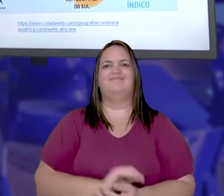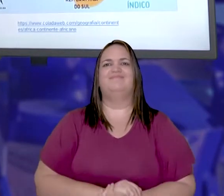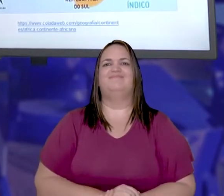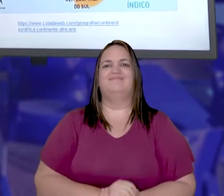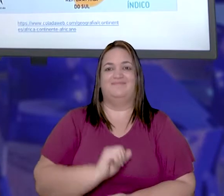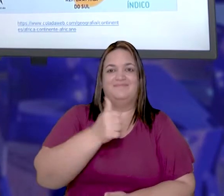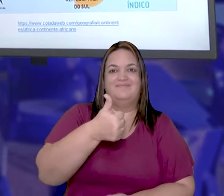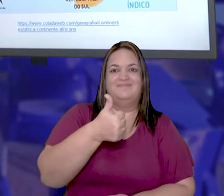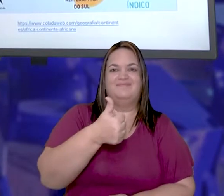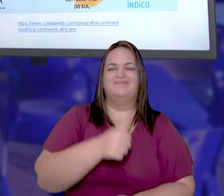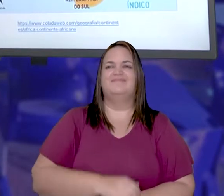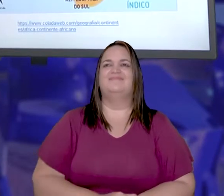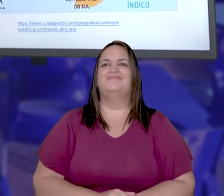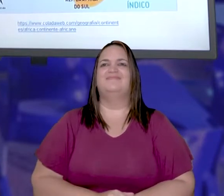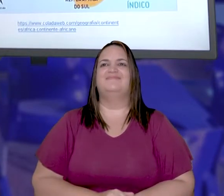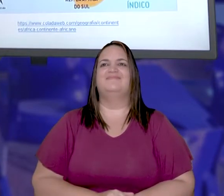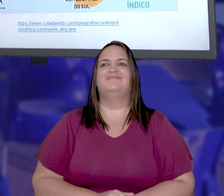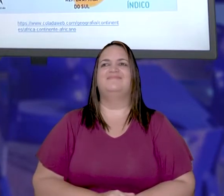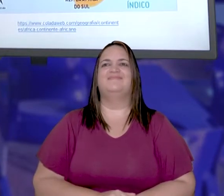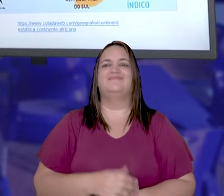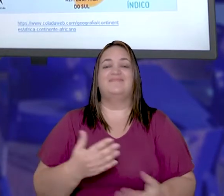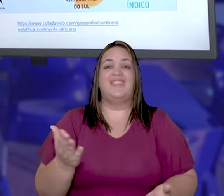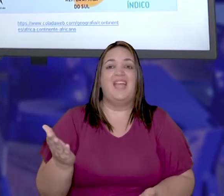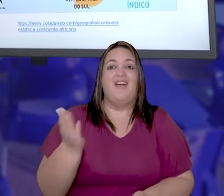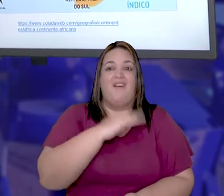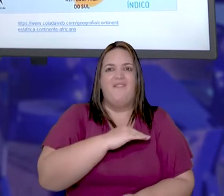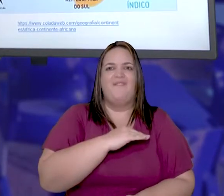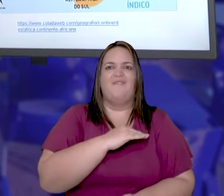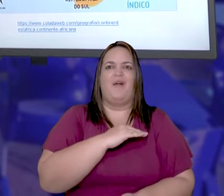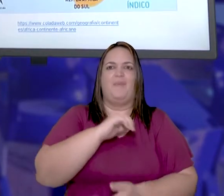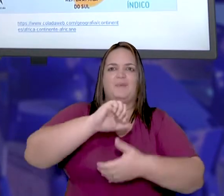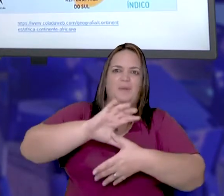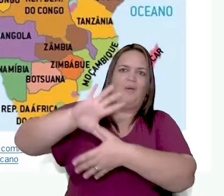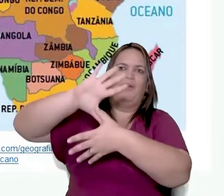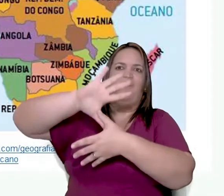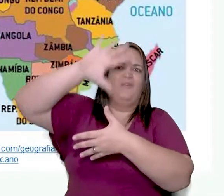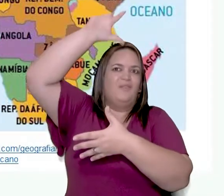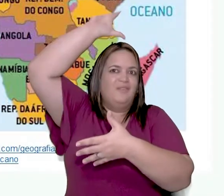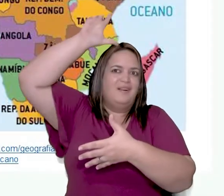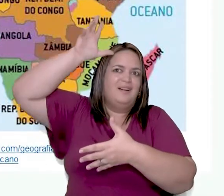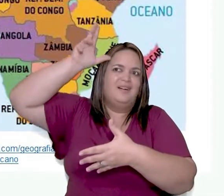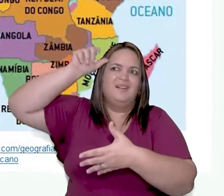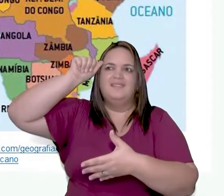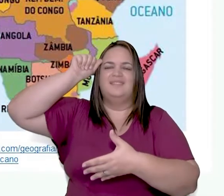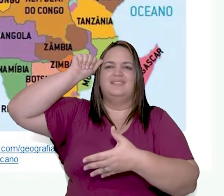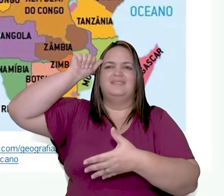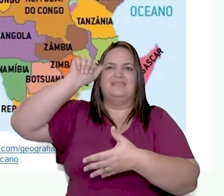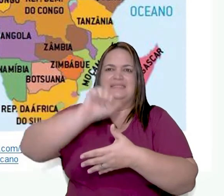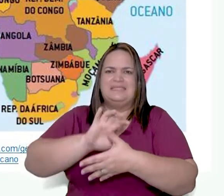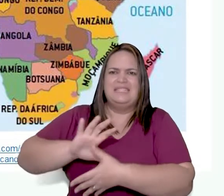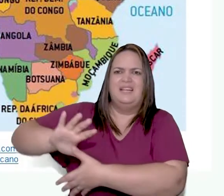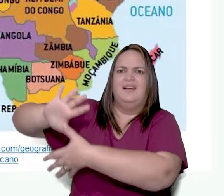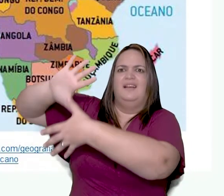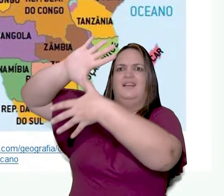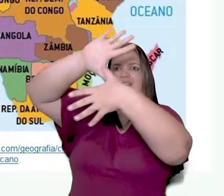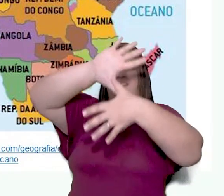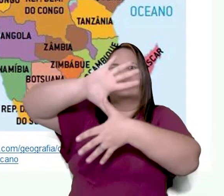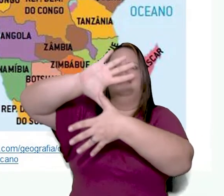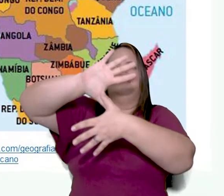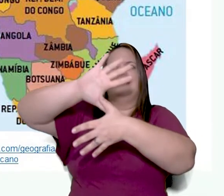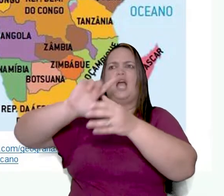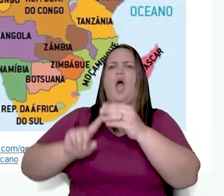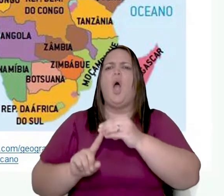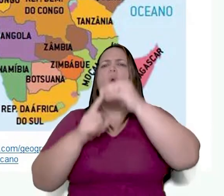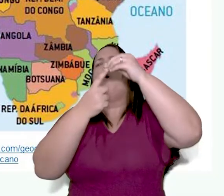Então, vamos para o nosso continente africano. O continente africano é o único continente, dentre